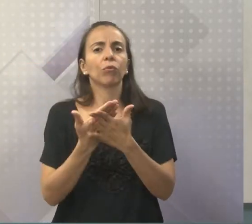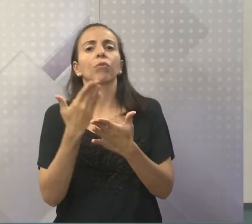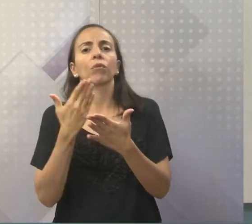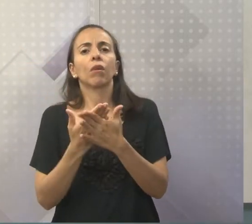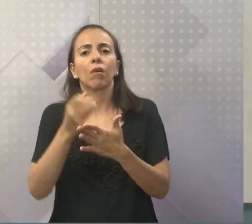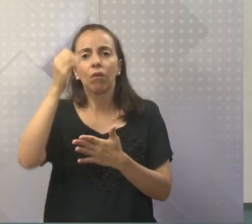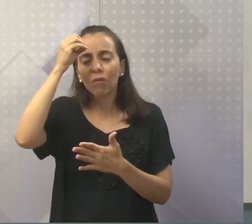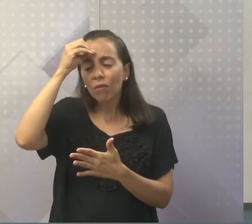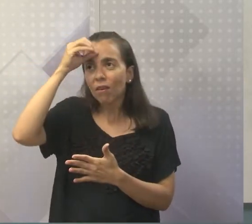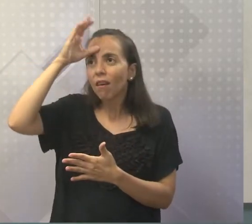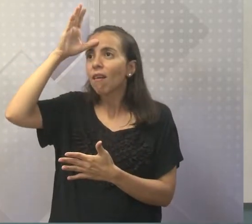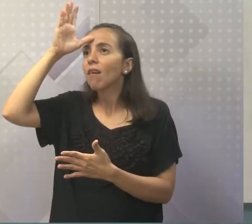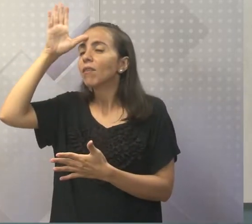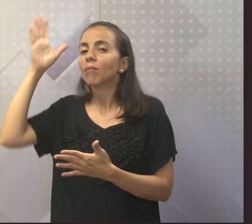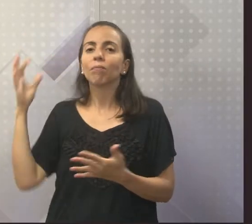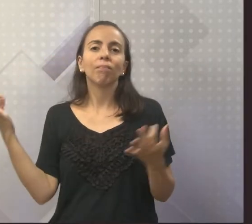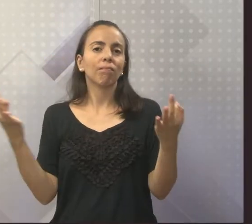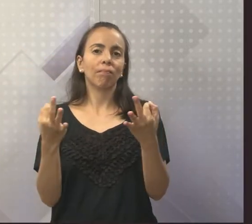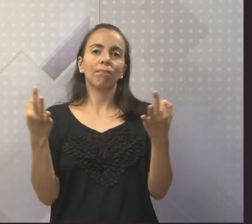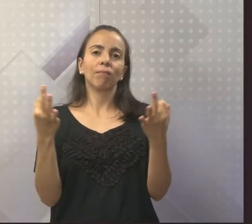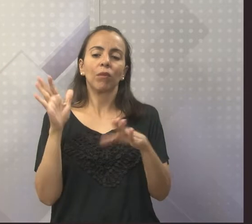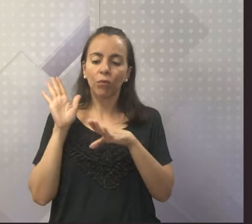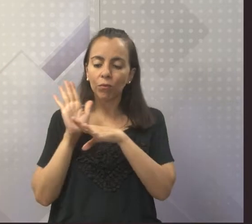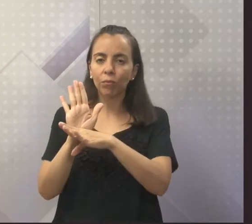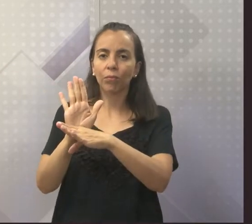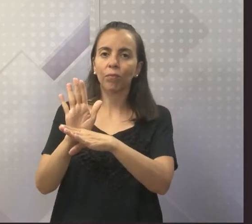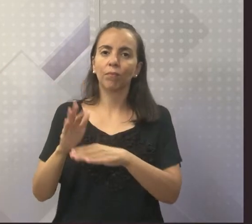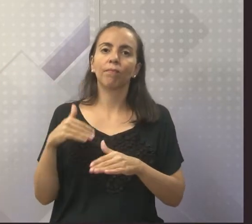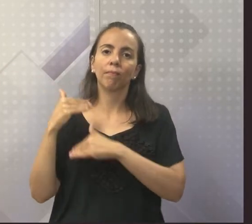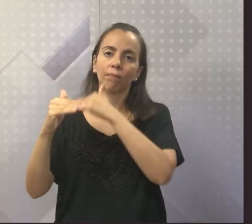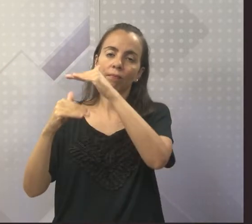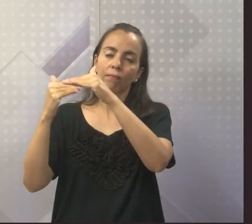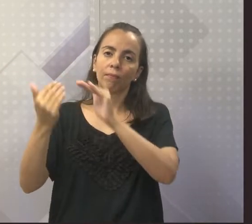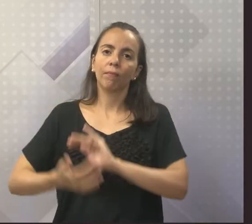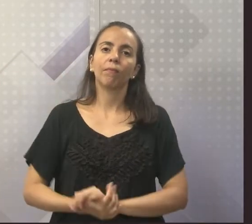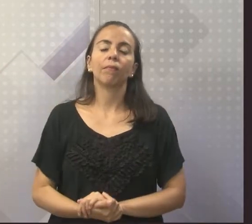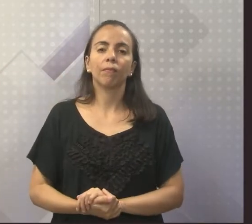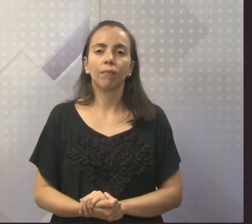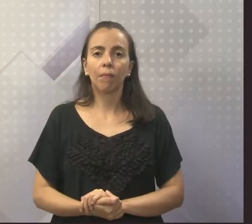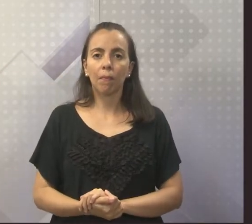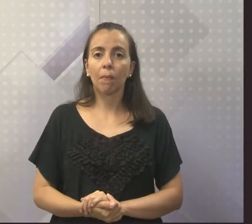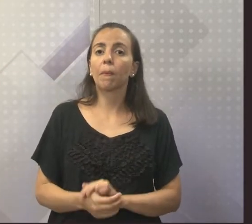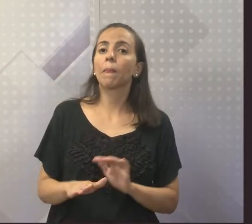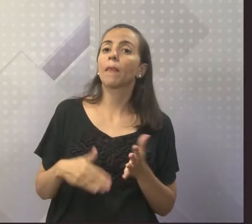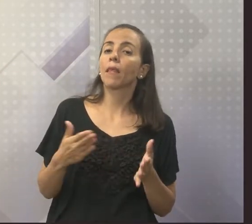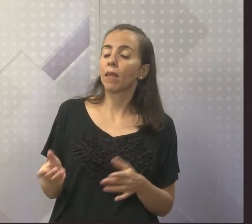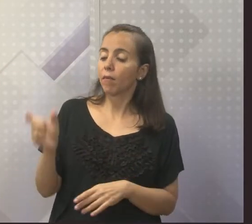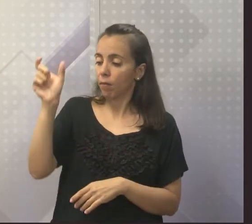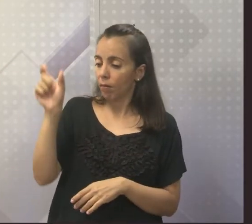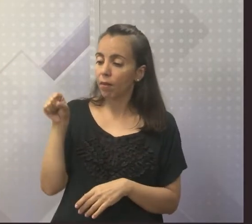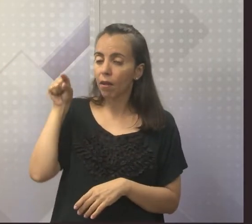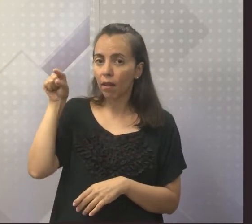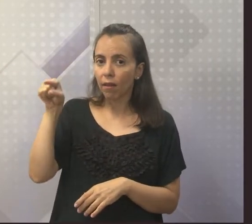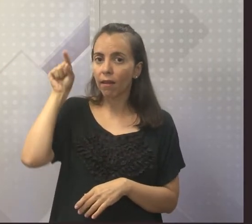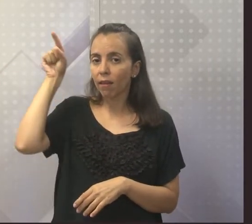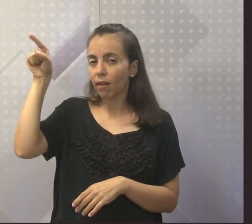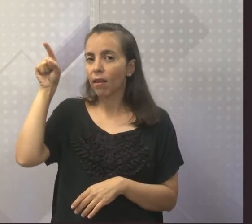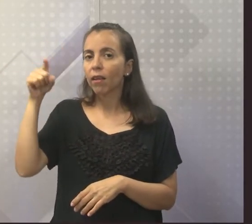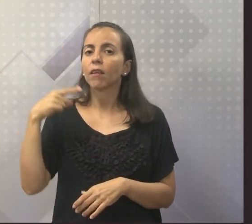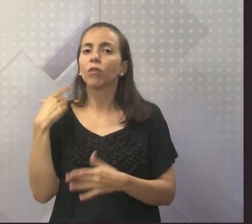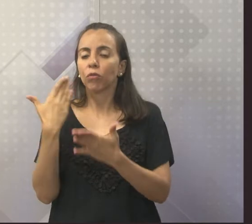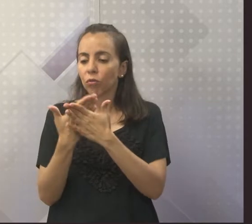o conhecimento é muito maravilhoso. E então, ele tenta cursar direito no Largo São